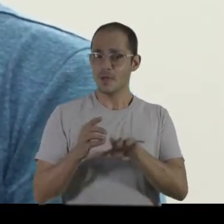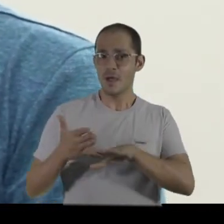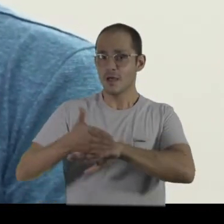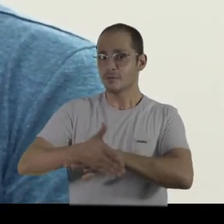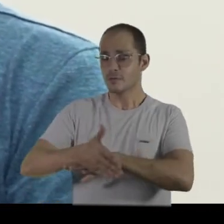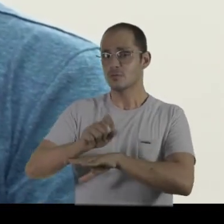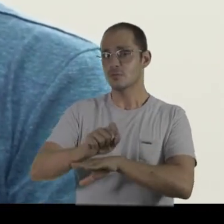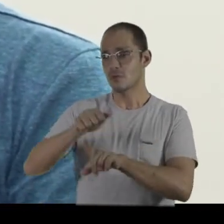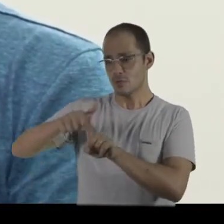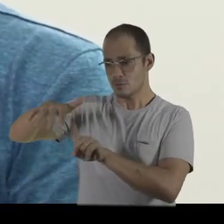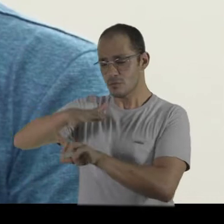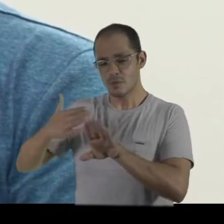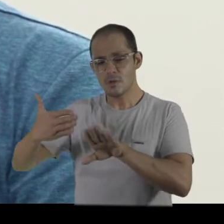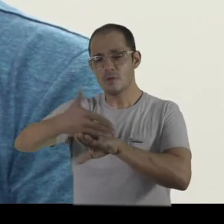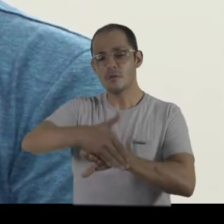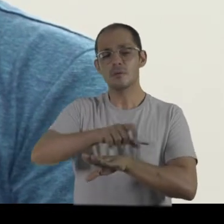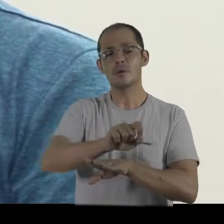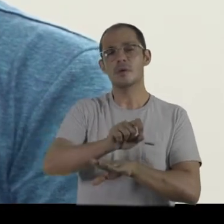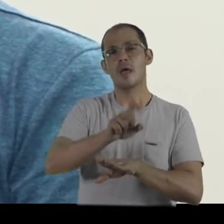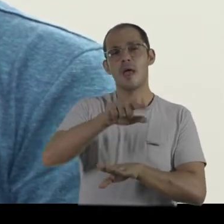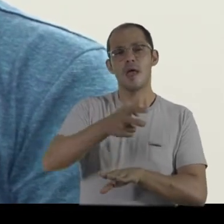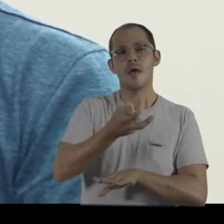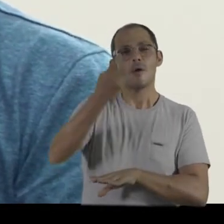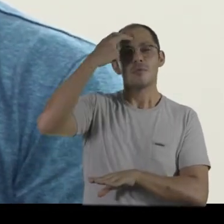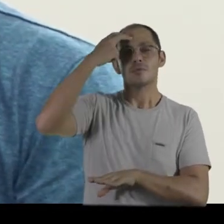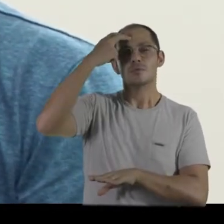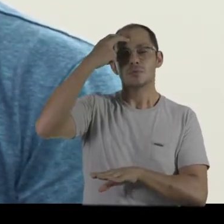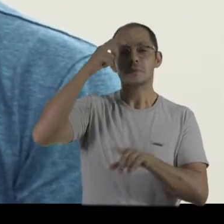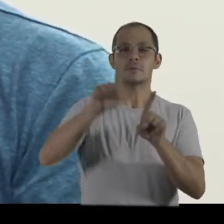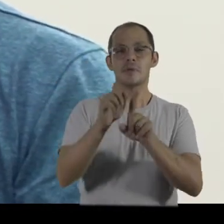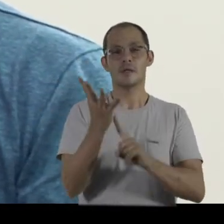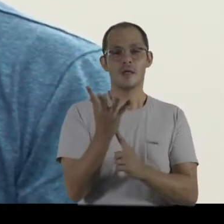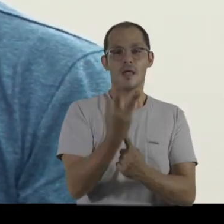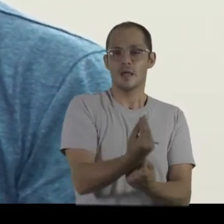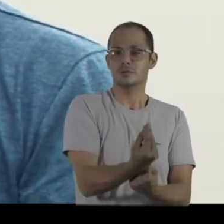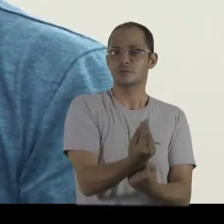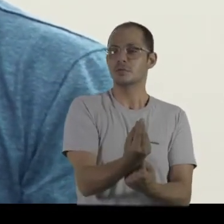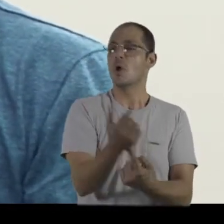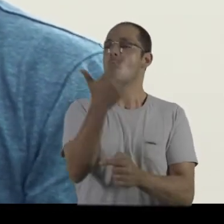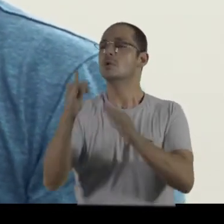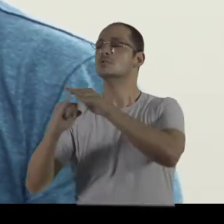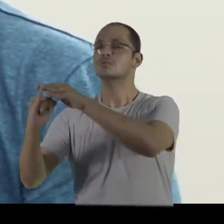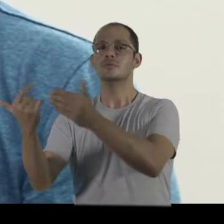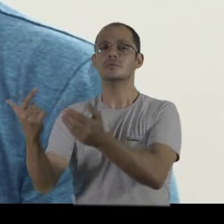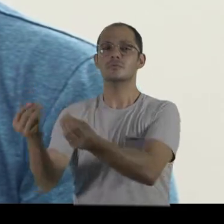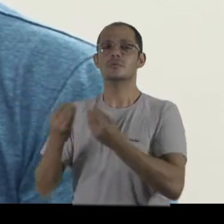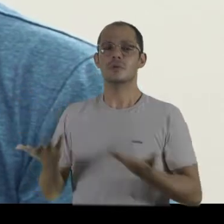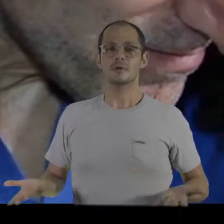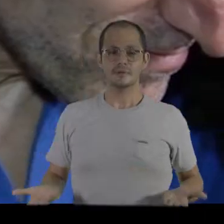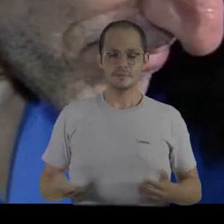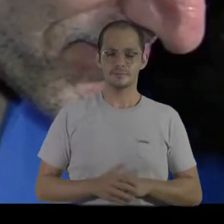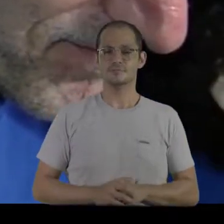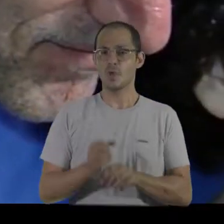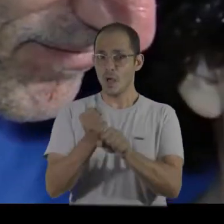acesso à sociedade a um tipo de atividade cultural e artística que nenhuma outra instituição faz.